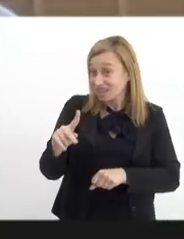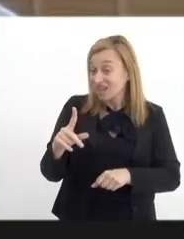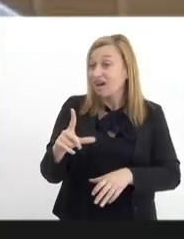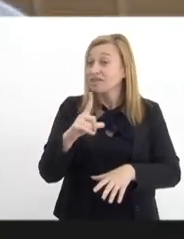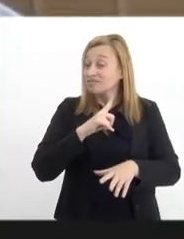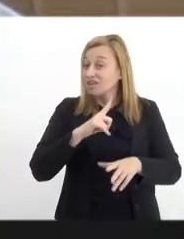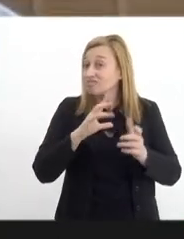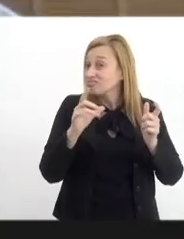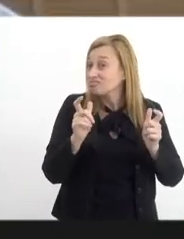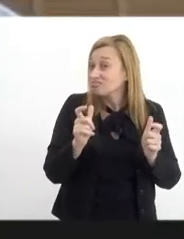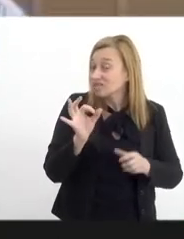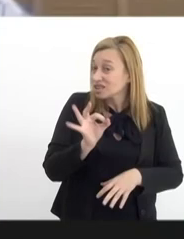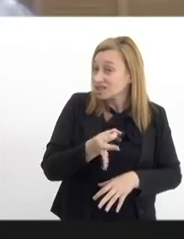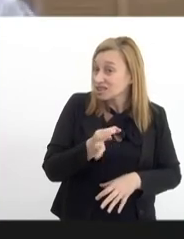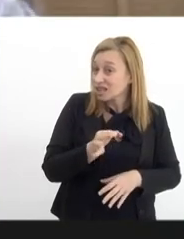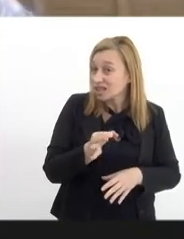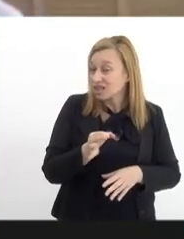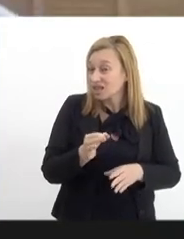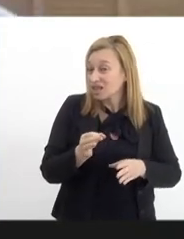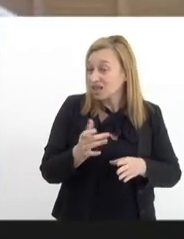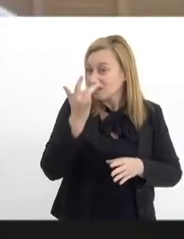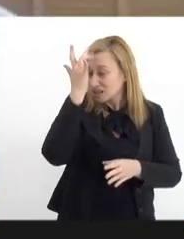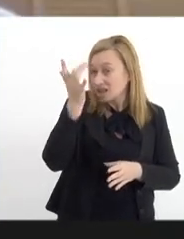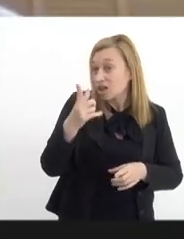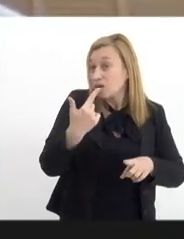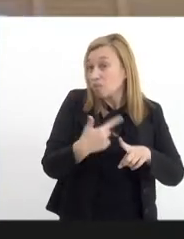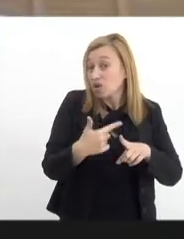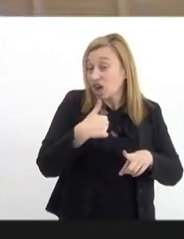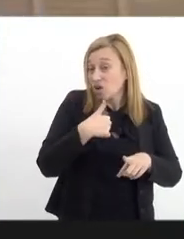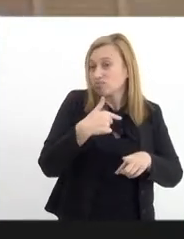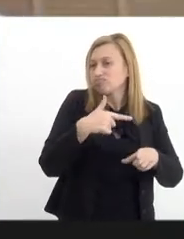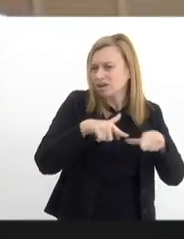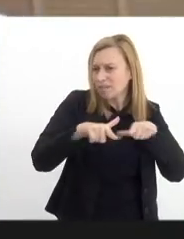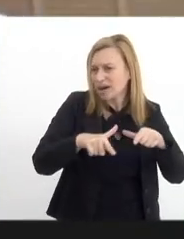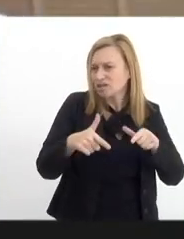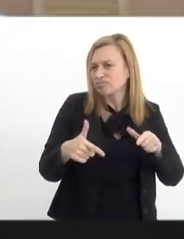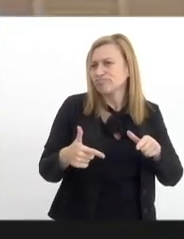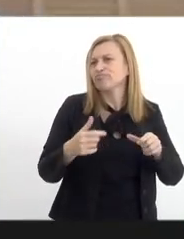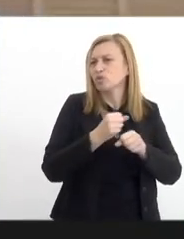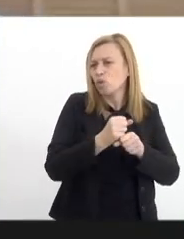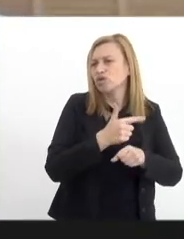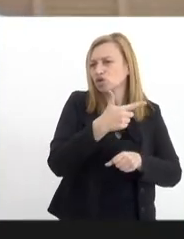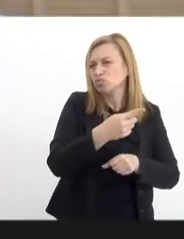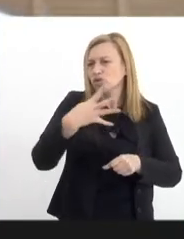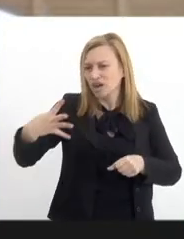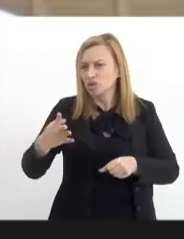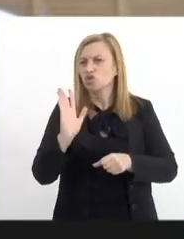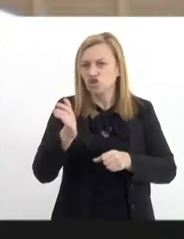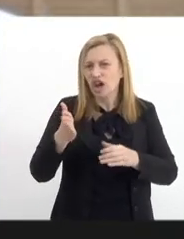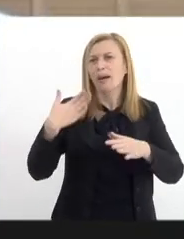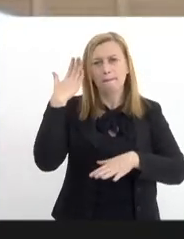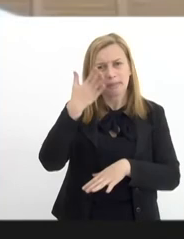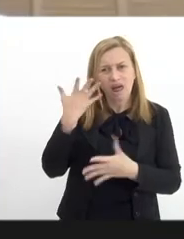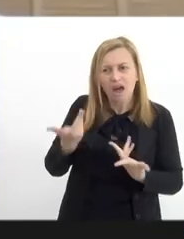certa facilidade, porque eu estou desde 2014, já acompanho elas, eu tenho entrada, faço palestra, participo, eu sou